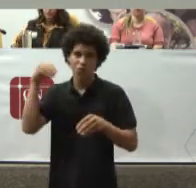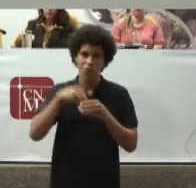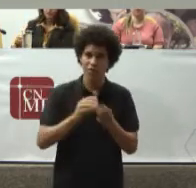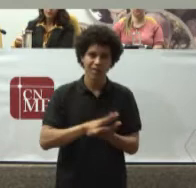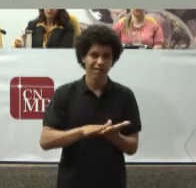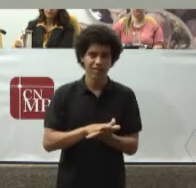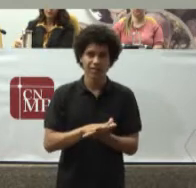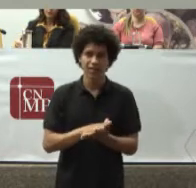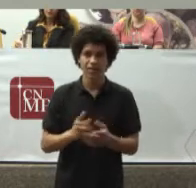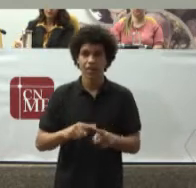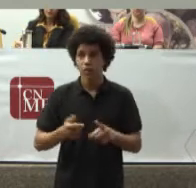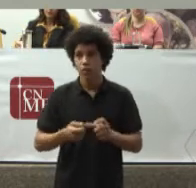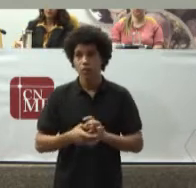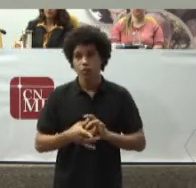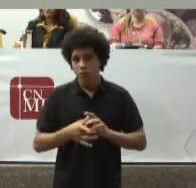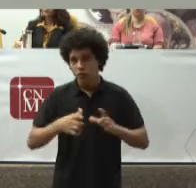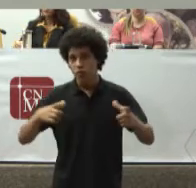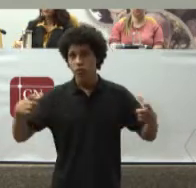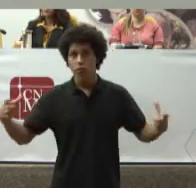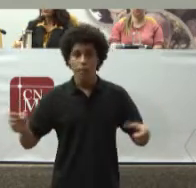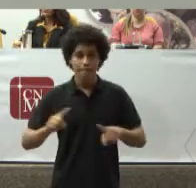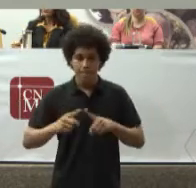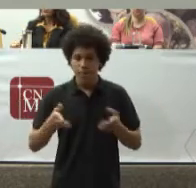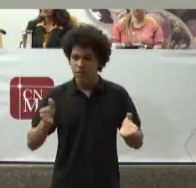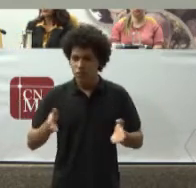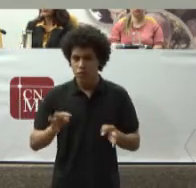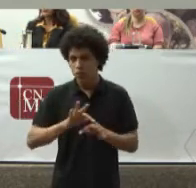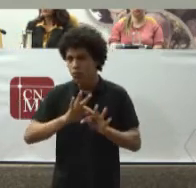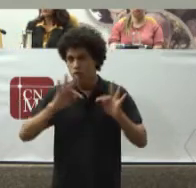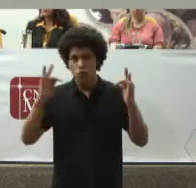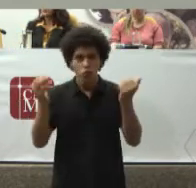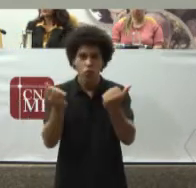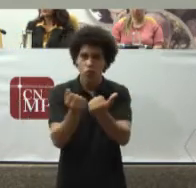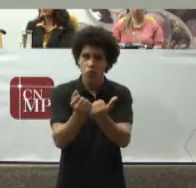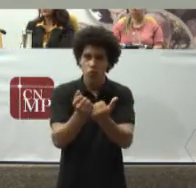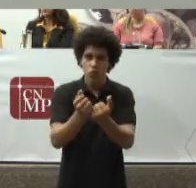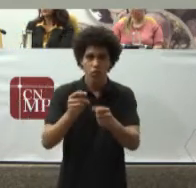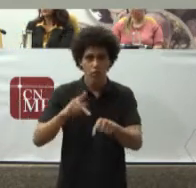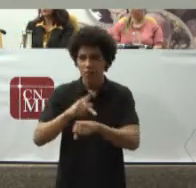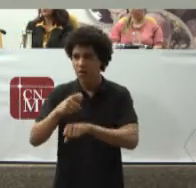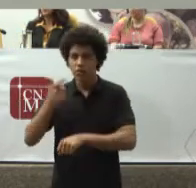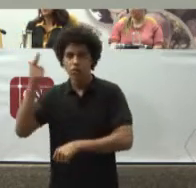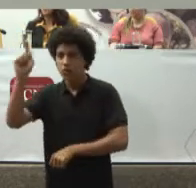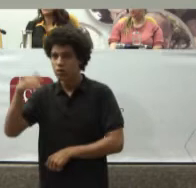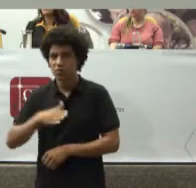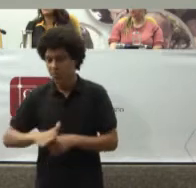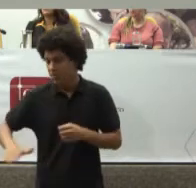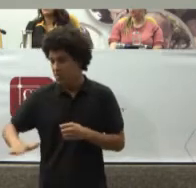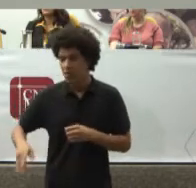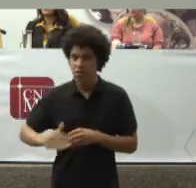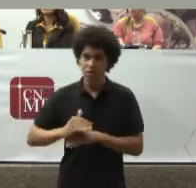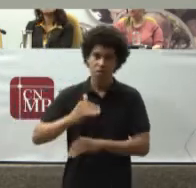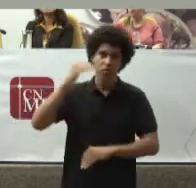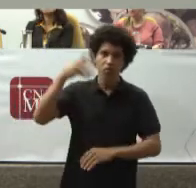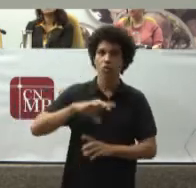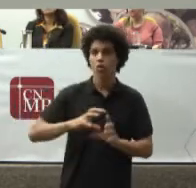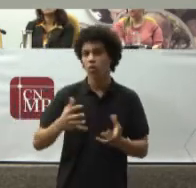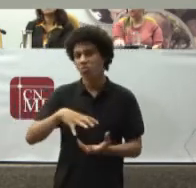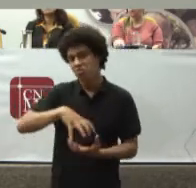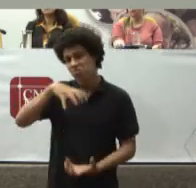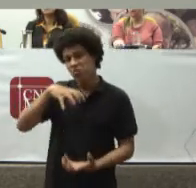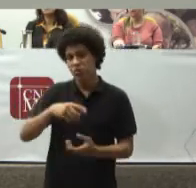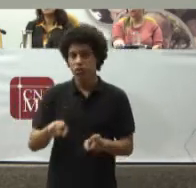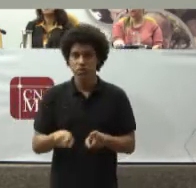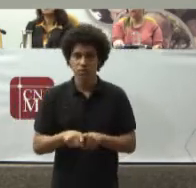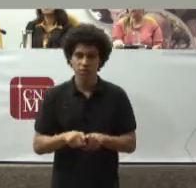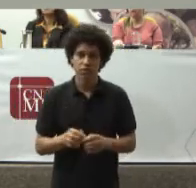Universal Para brasileiros E para estrangeiros Para adultos E crianças Para velhos E jovens